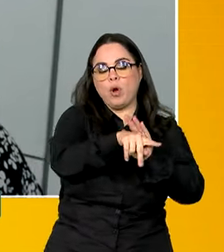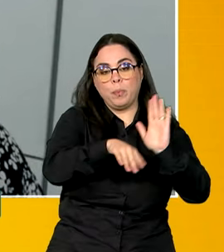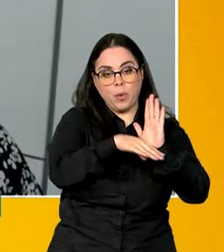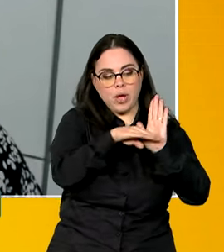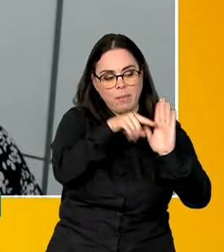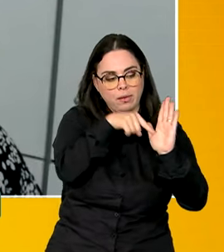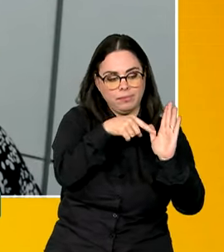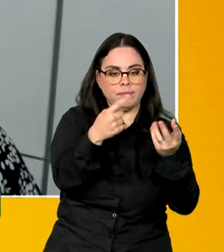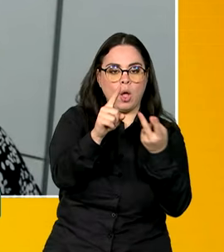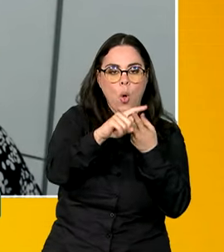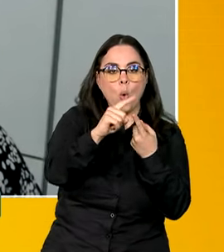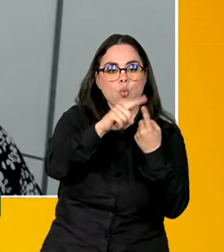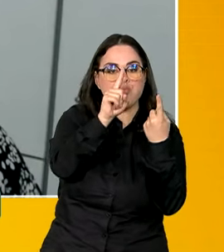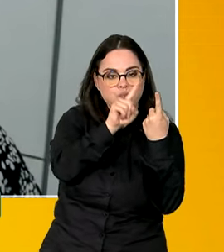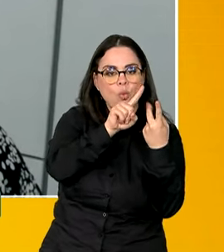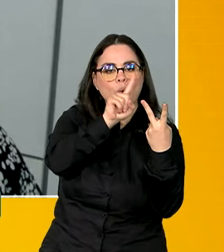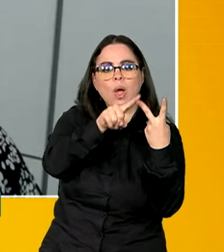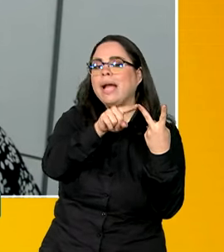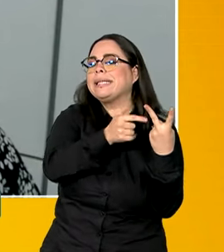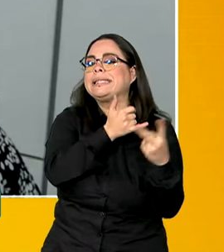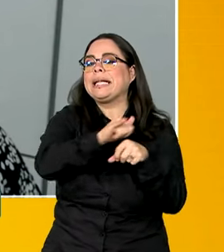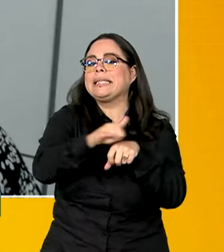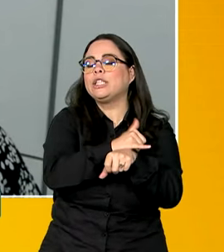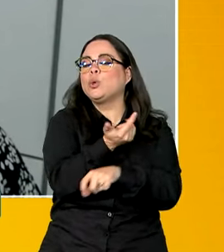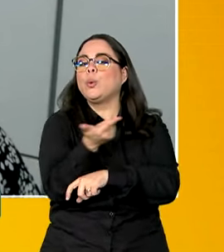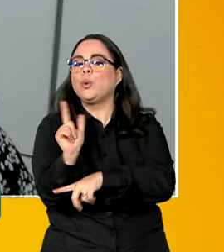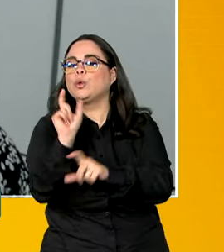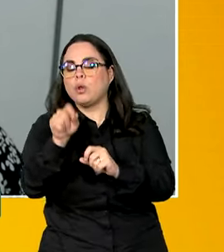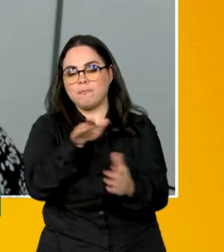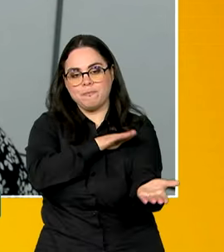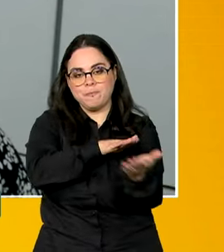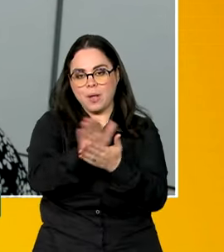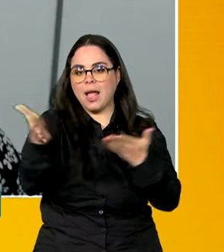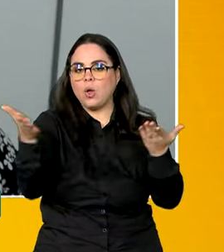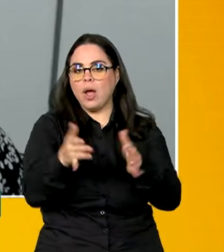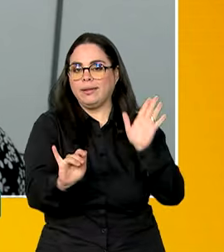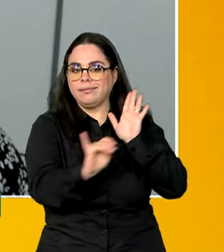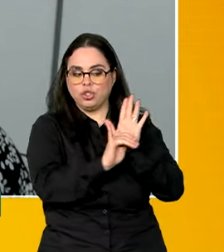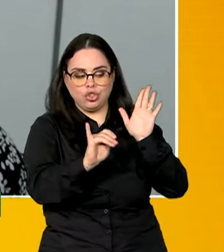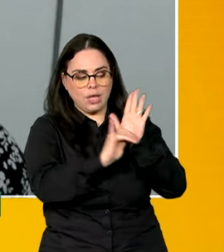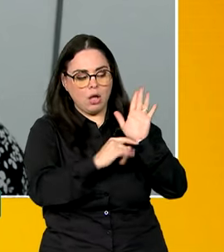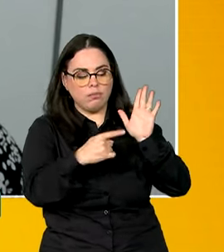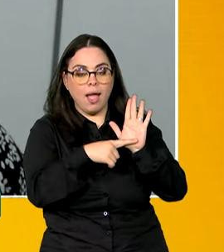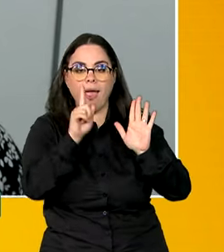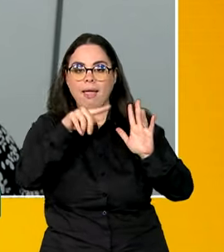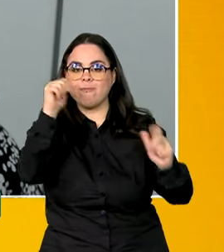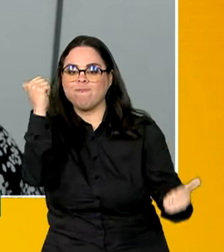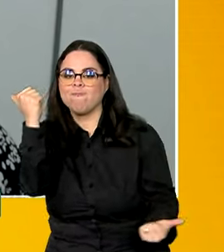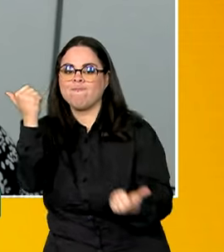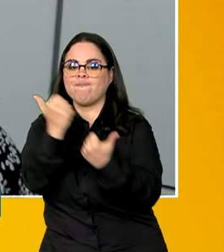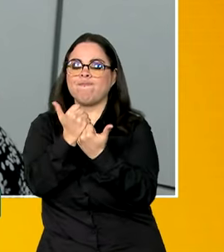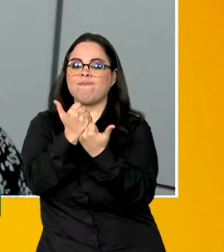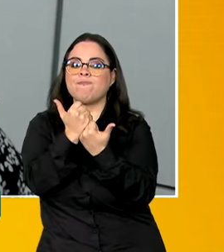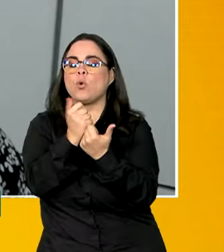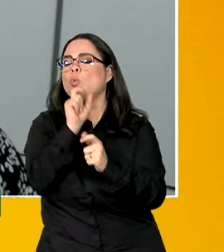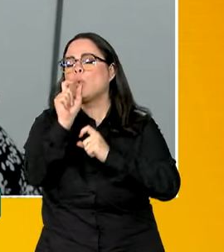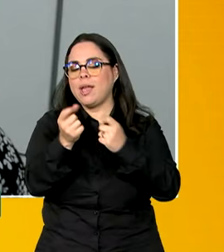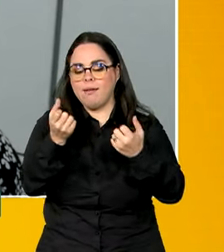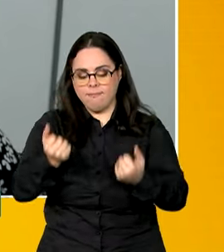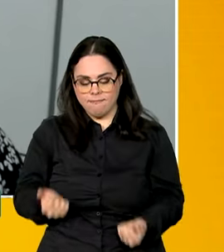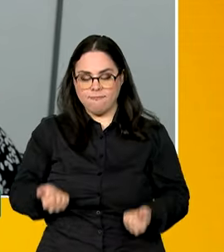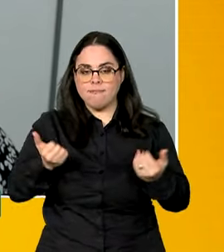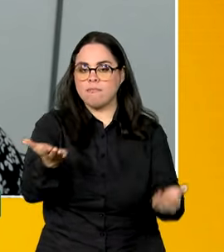alimentos. Uma outra estratégia é... A gente acabou de publicar um edital que é um apoio à oferta das